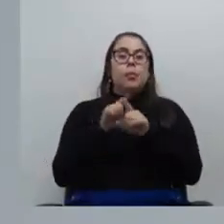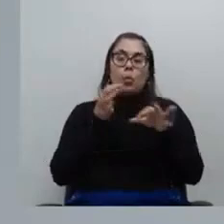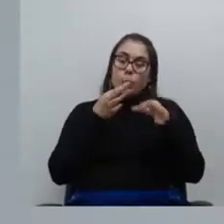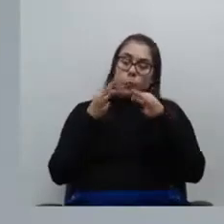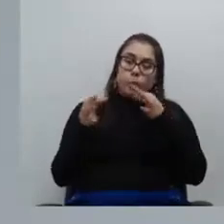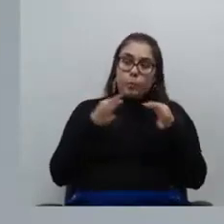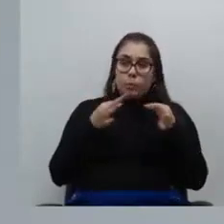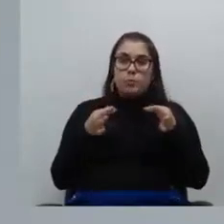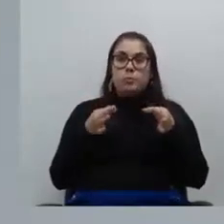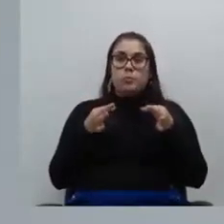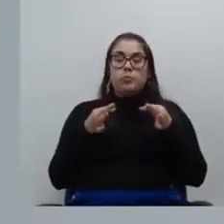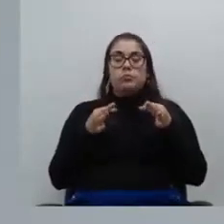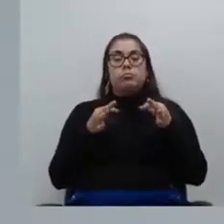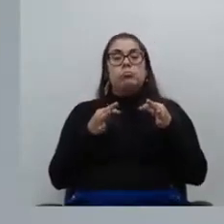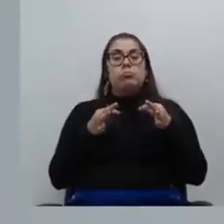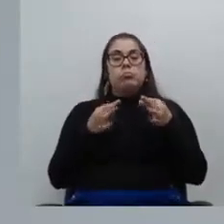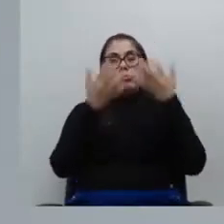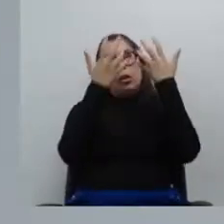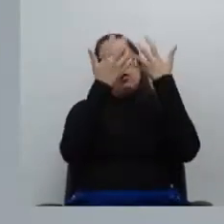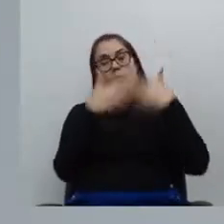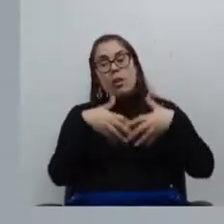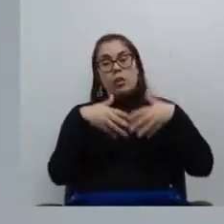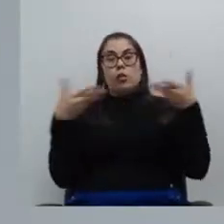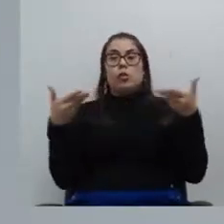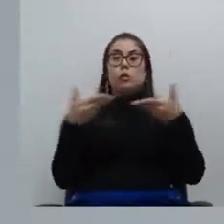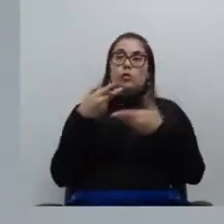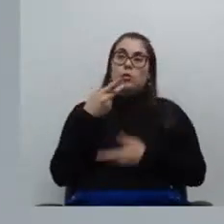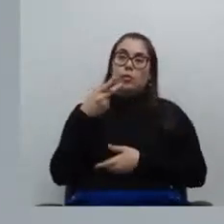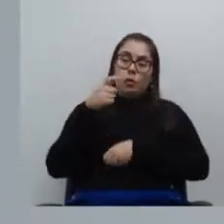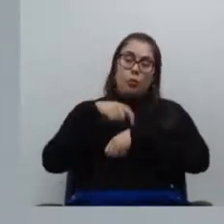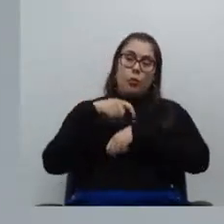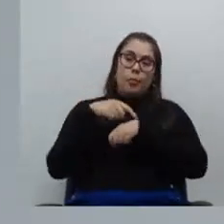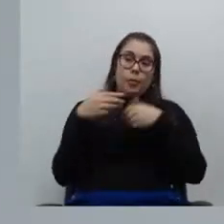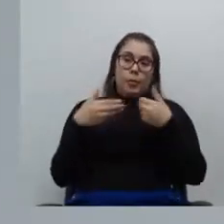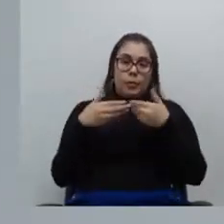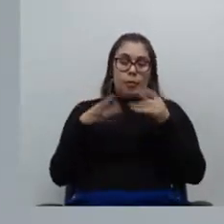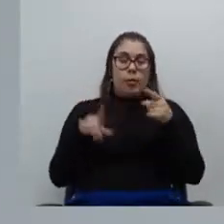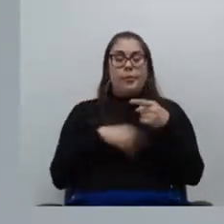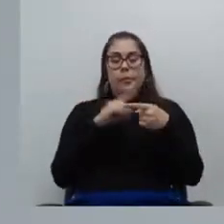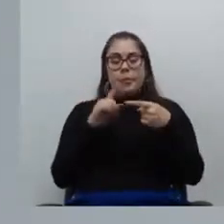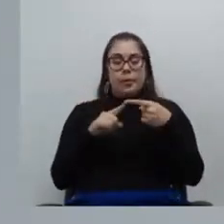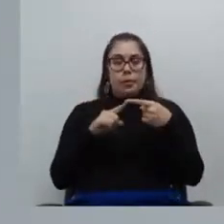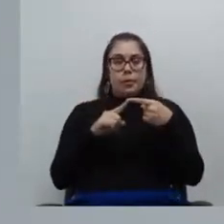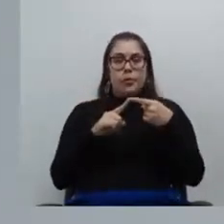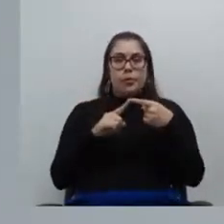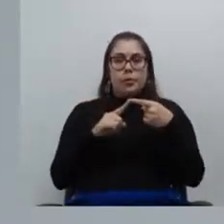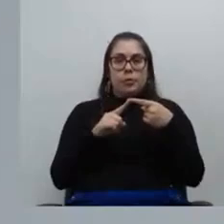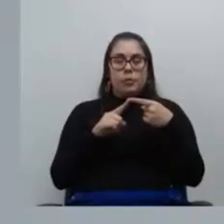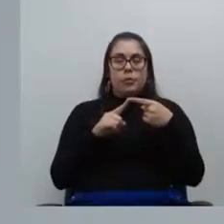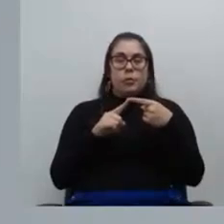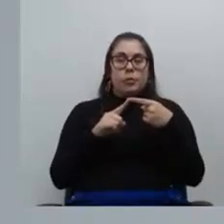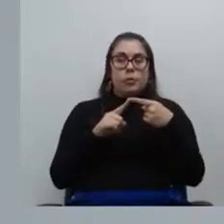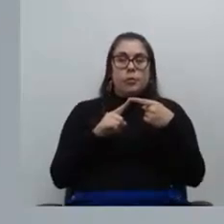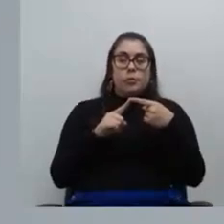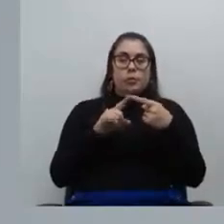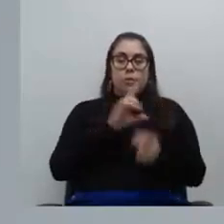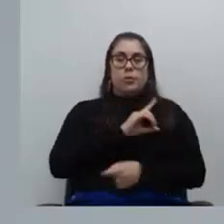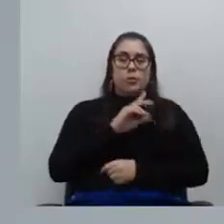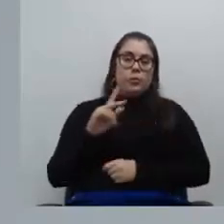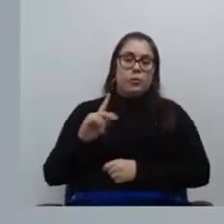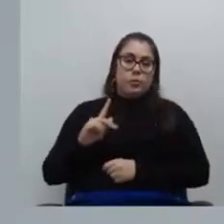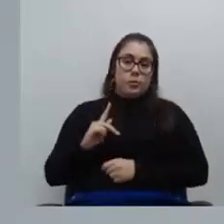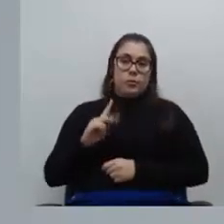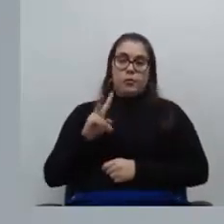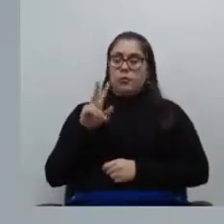em relação a algumas das reflexões que foram trazidas aqui no momento aberto. Uma delas é justamente que foi trazida pelos defensores